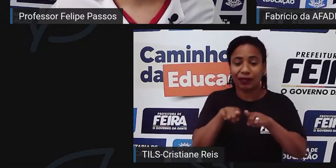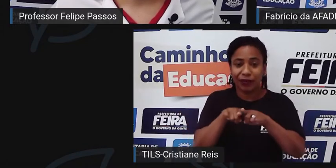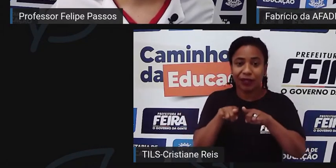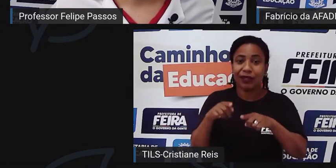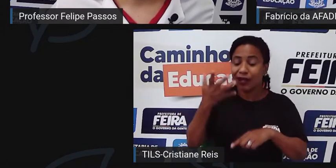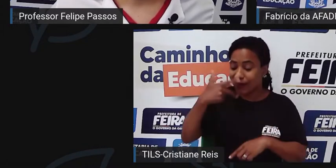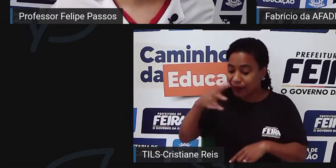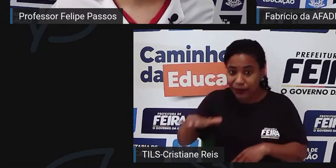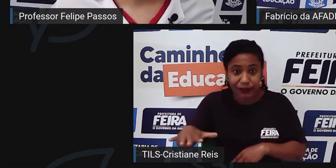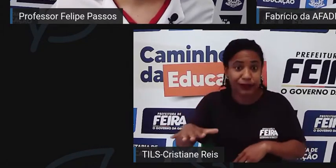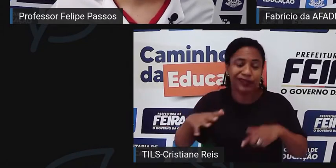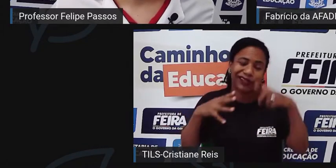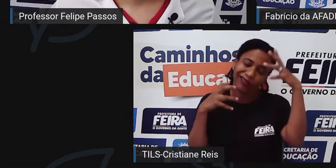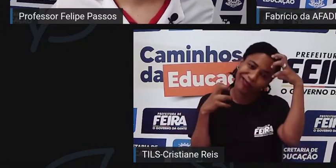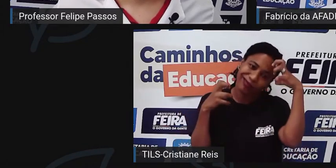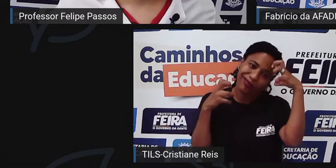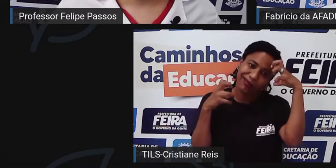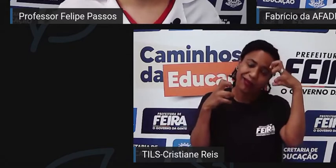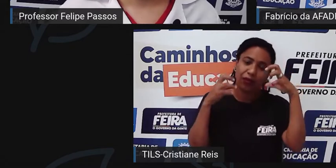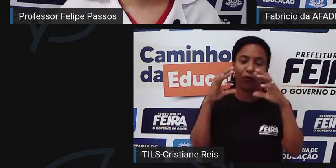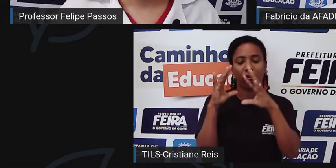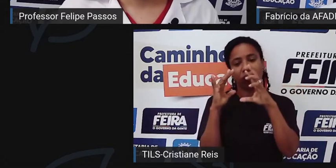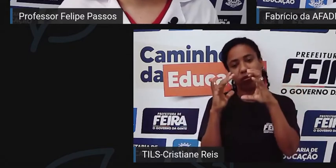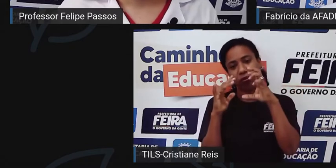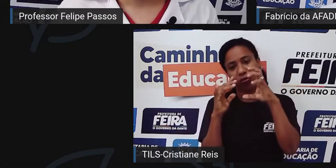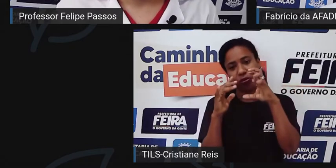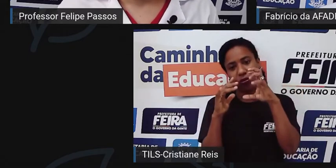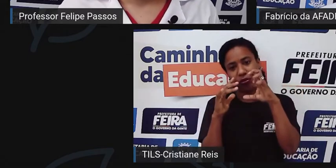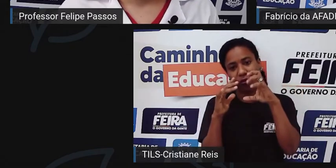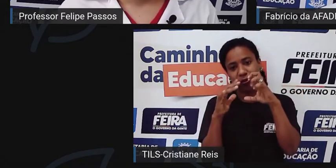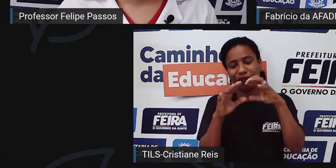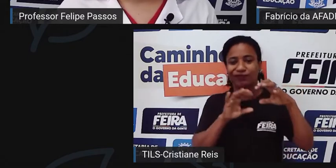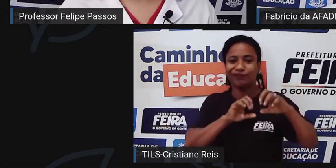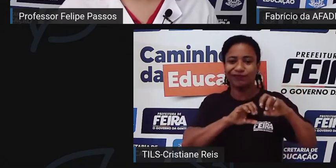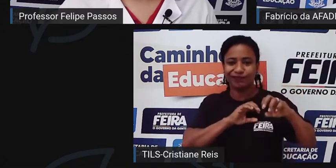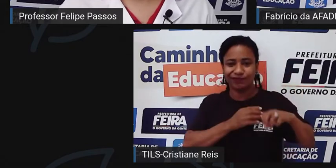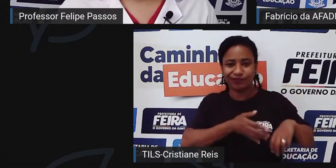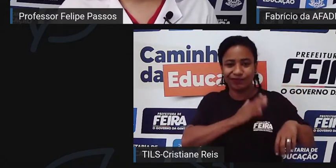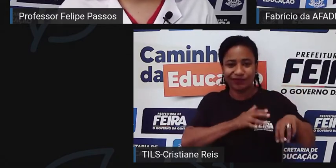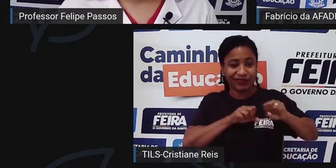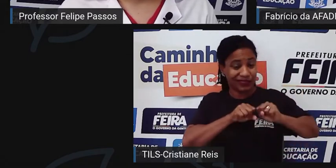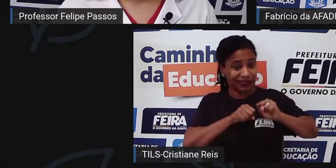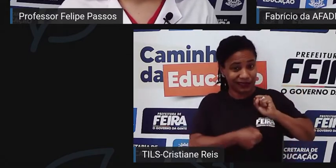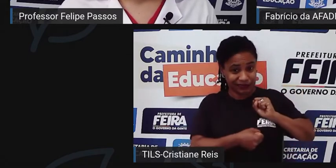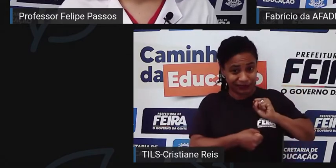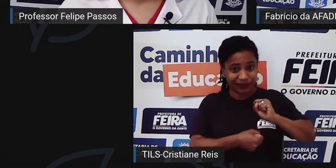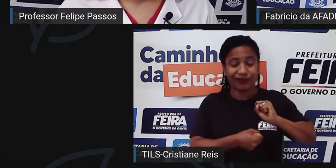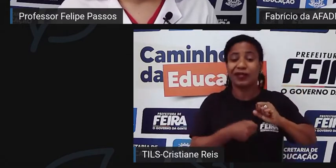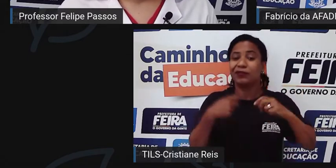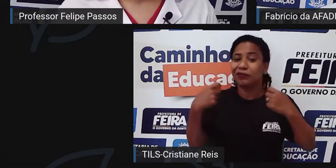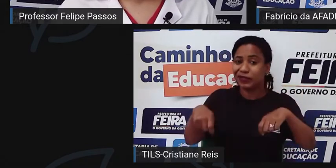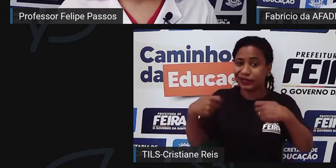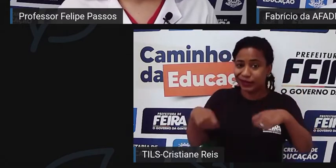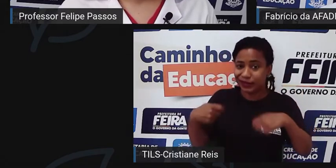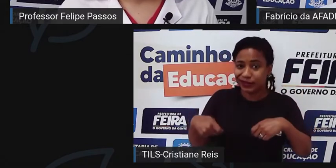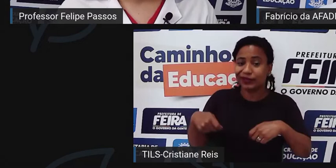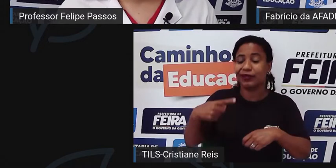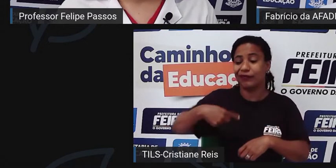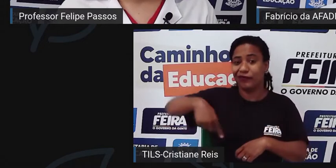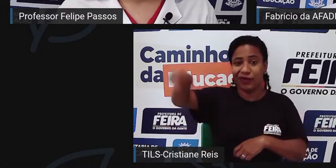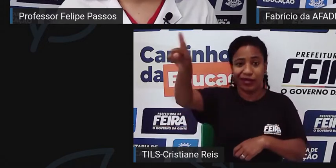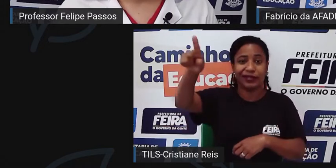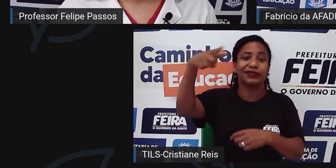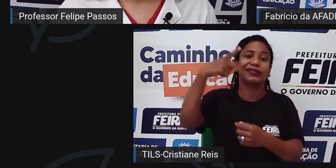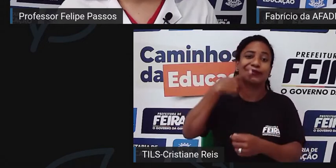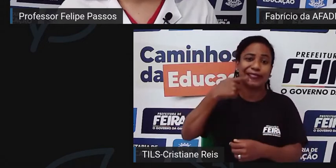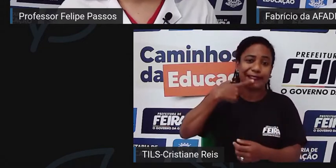tanto das crianças como do adulto, do AVC, da transfusão de sangue programada. Porque quando tem um exame que